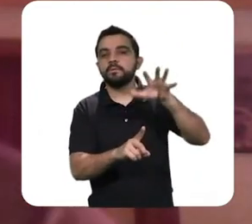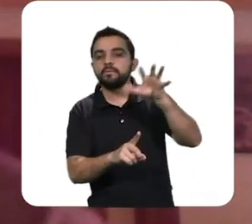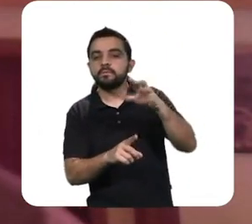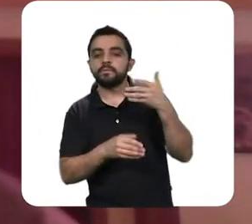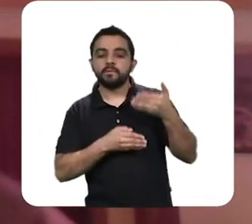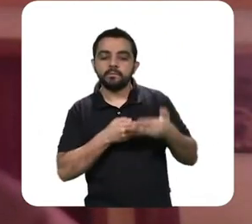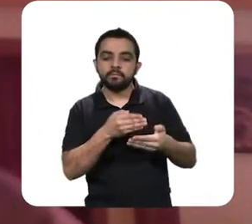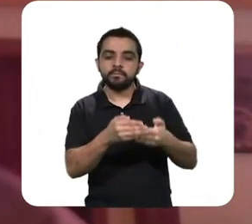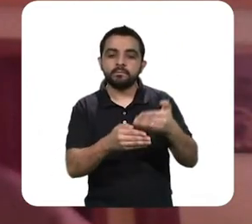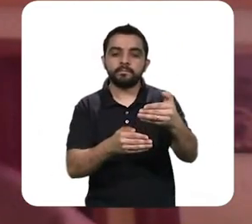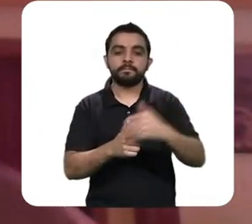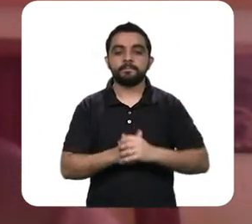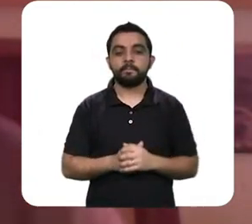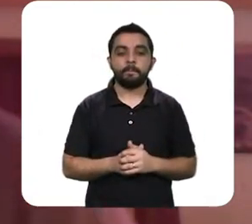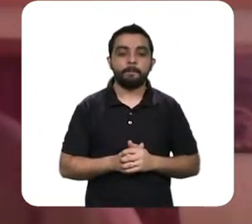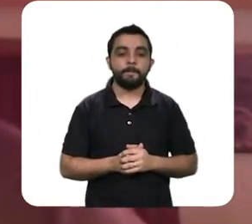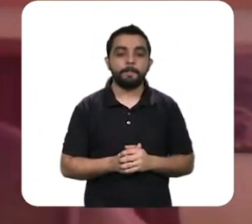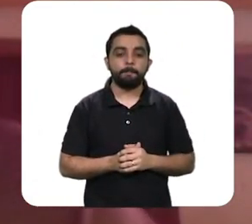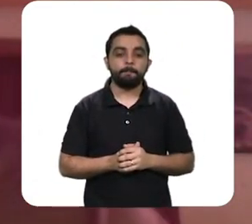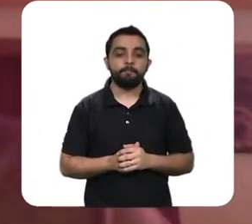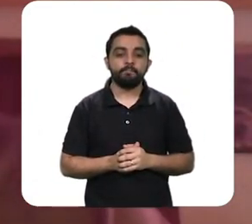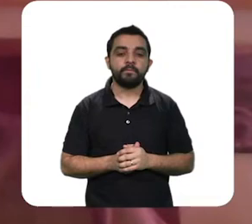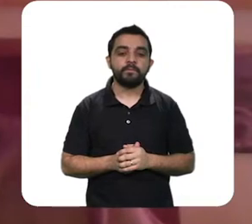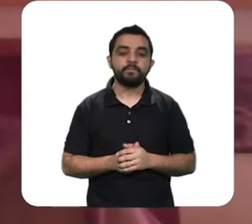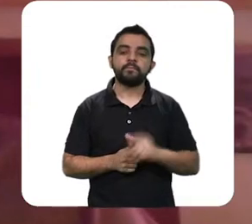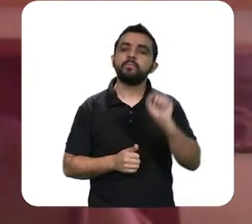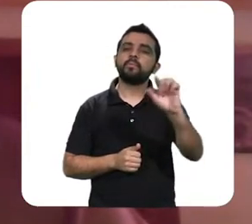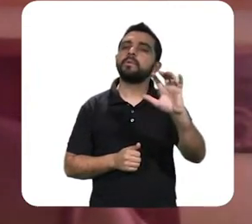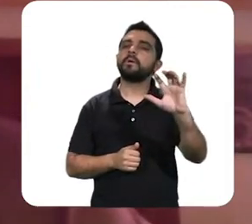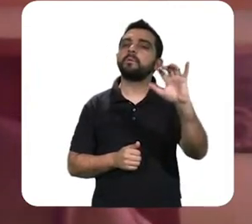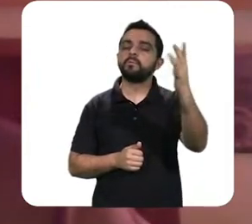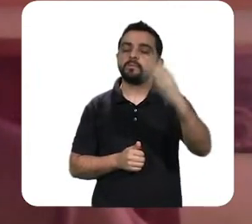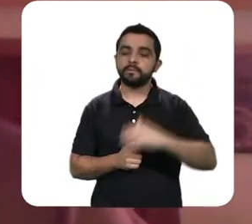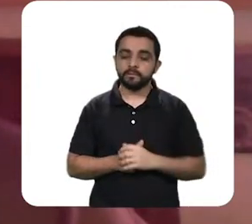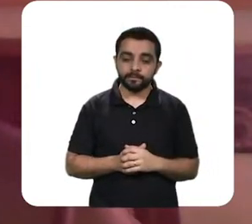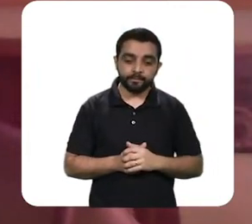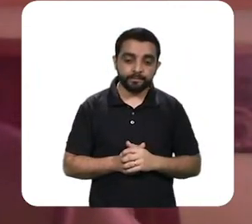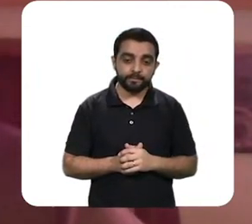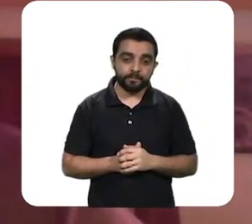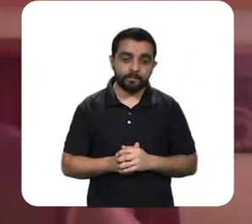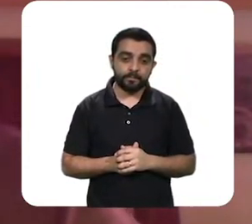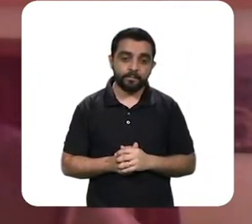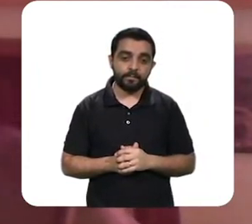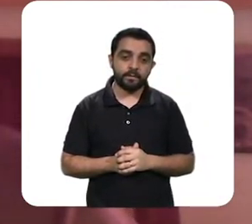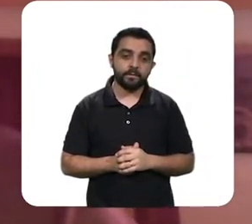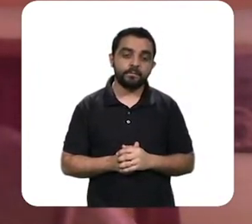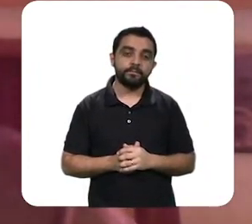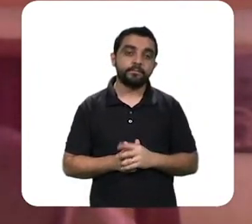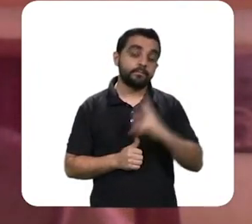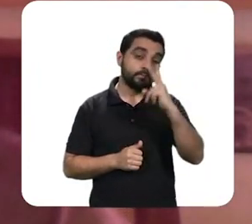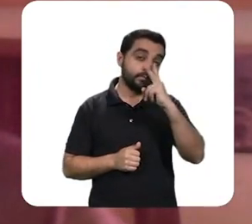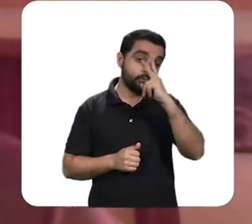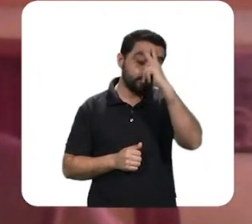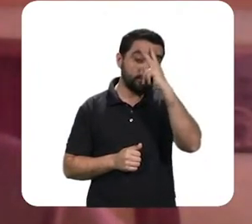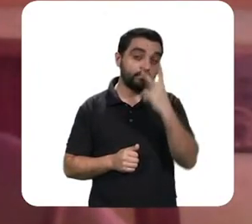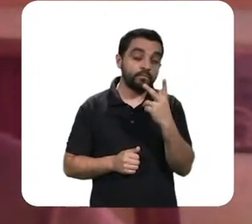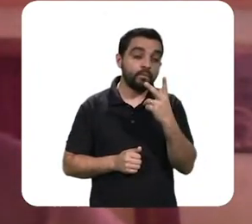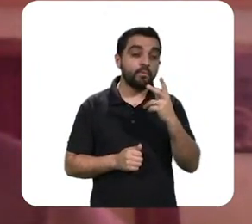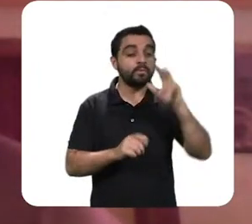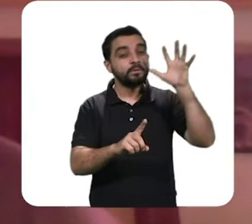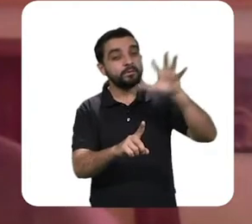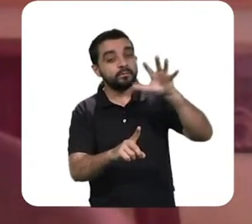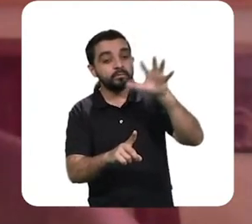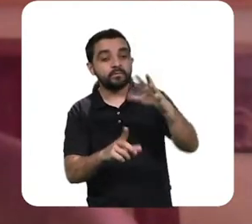abandonadas por conta da seca recente. O que aconteceu com esse plano do Roosevelt? Esse plano foi intensamente